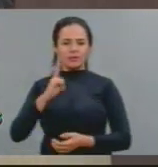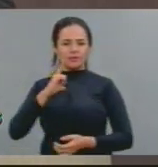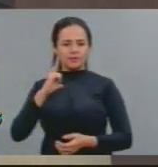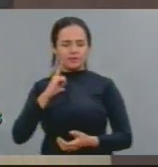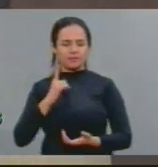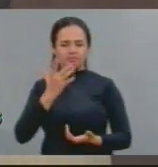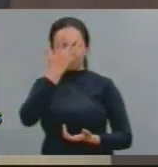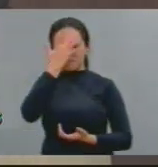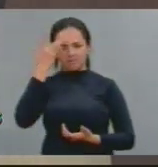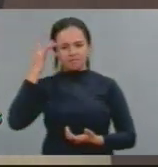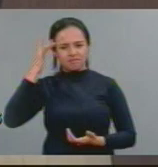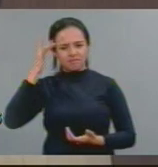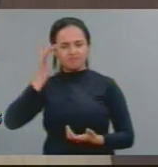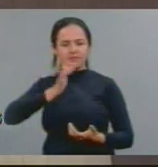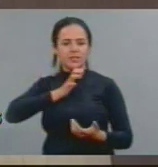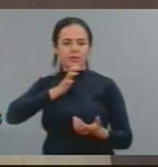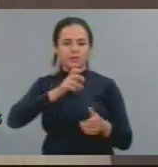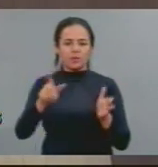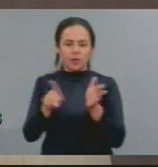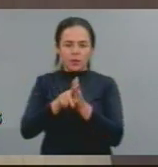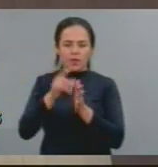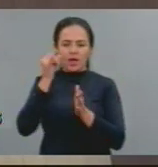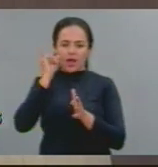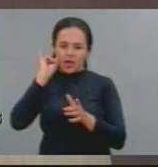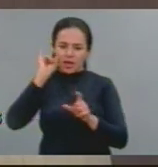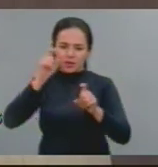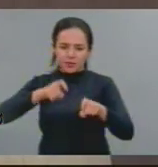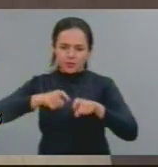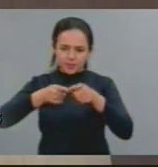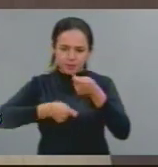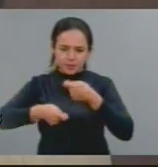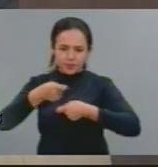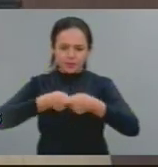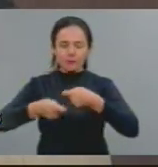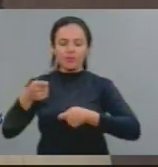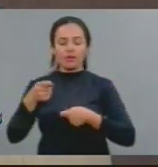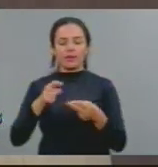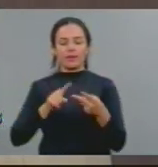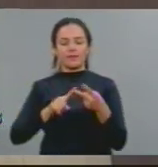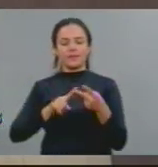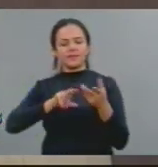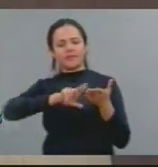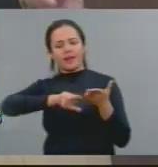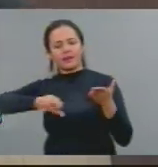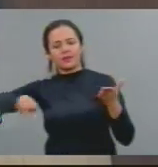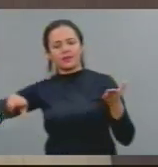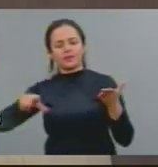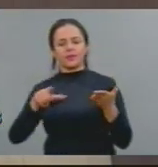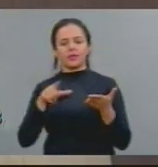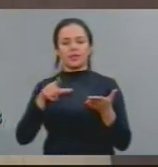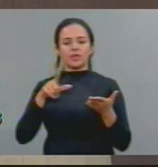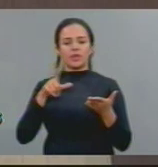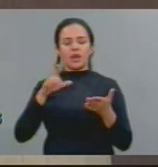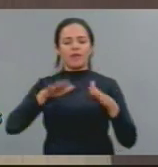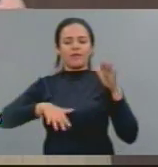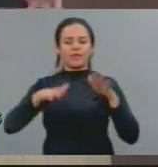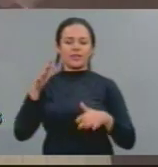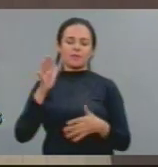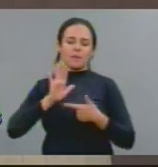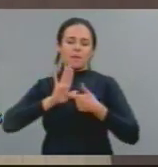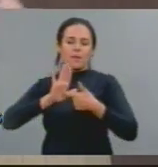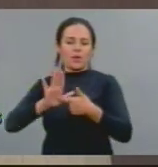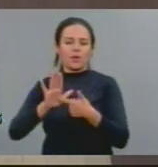agronegócio, eles, no limite, mesmo se fazendo de modernos,